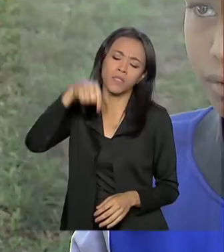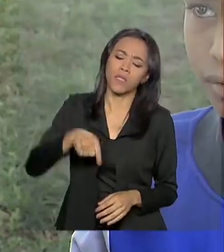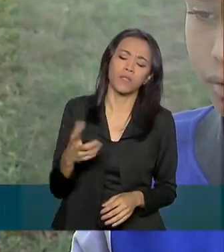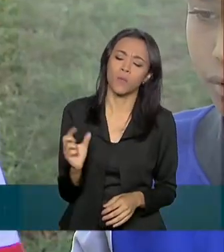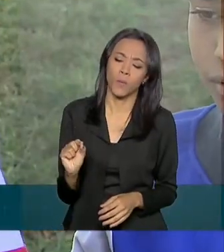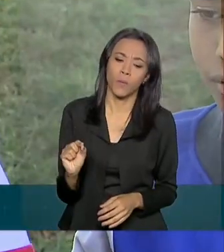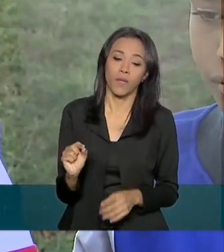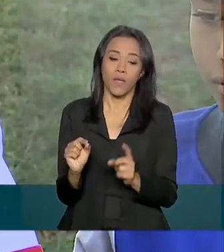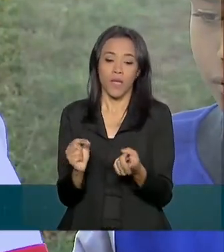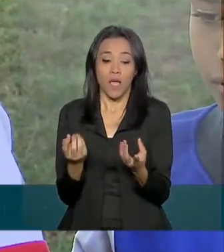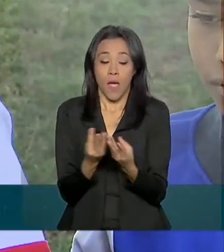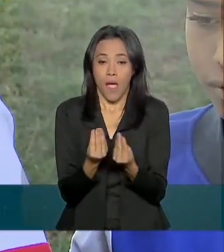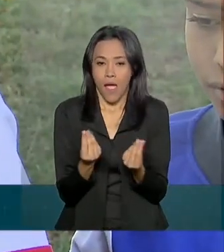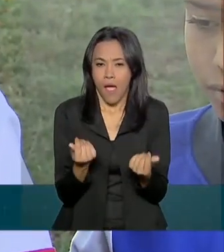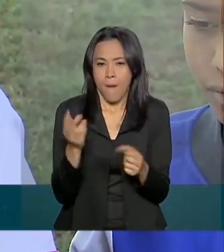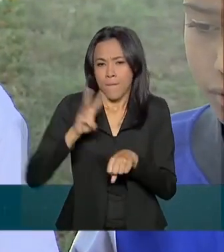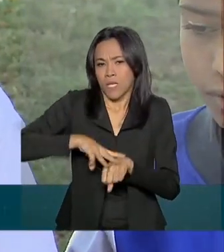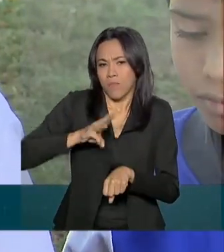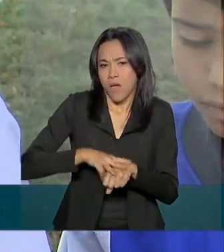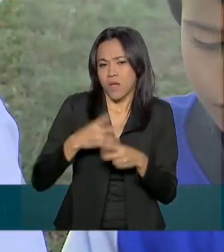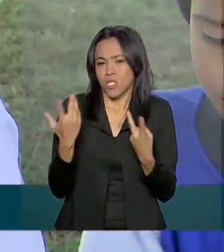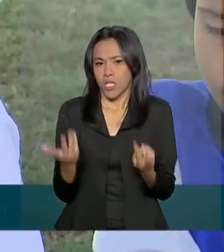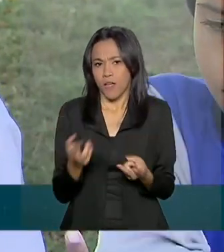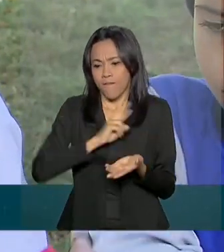Variedade das flores, matemática,